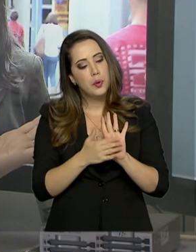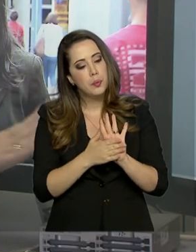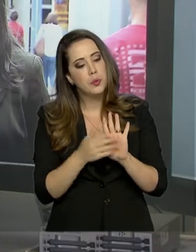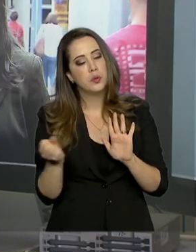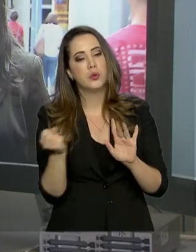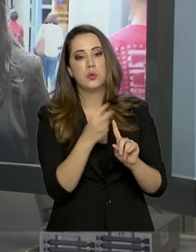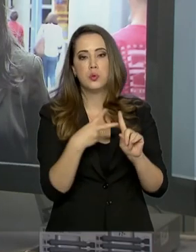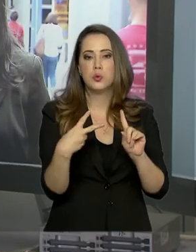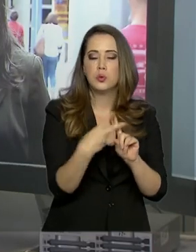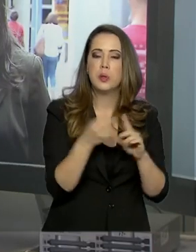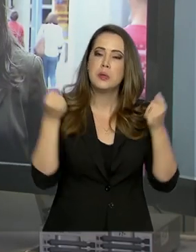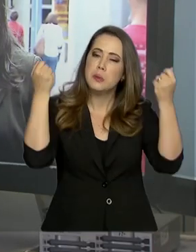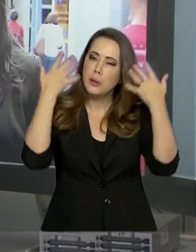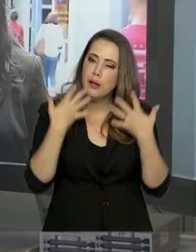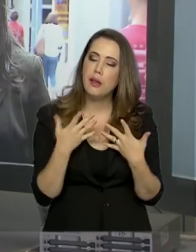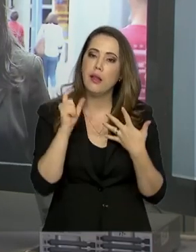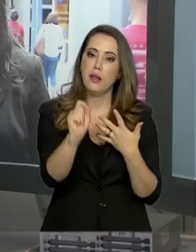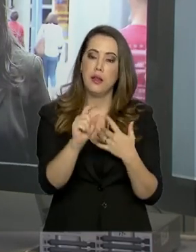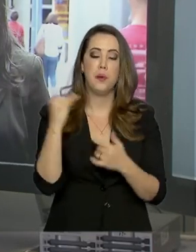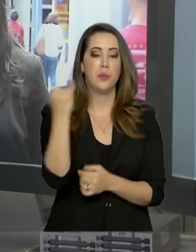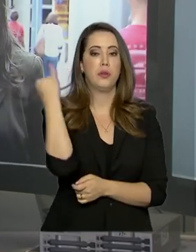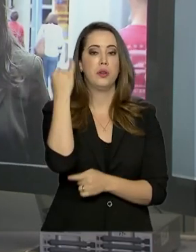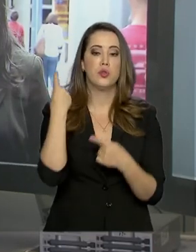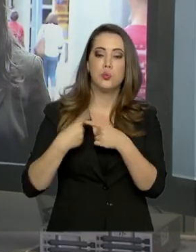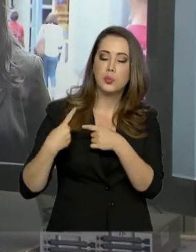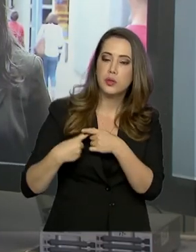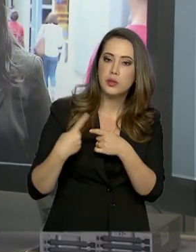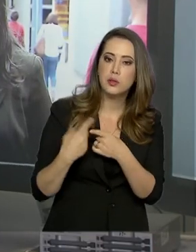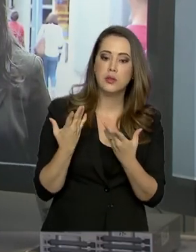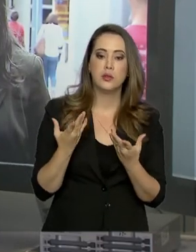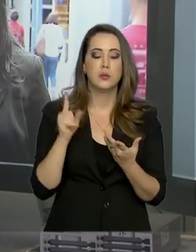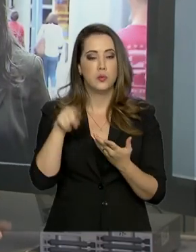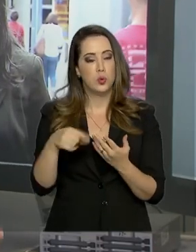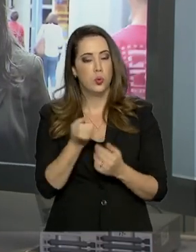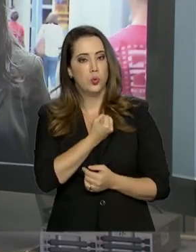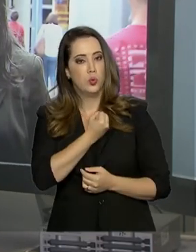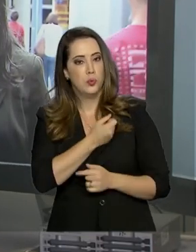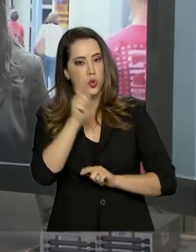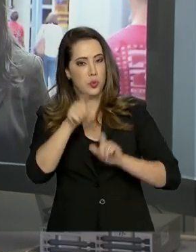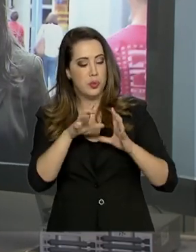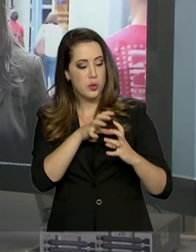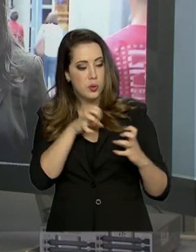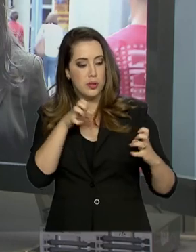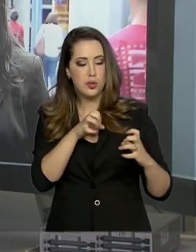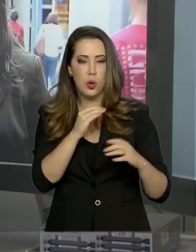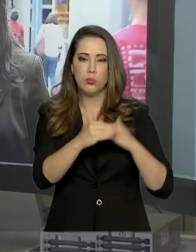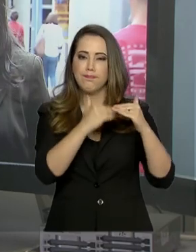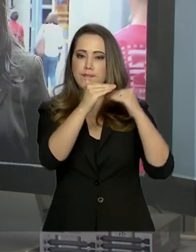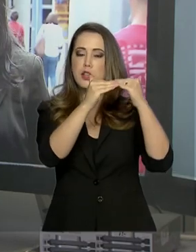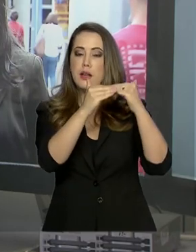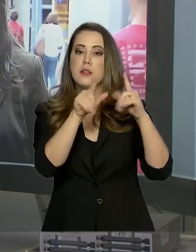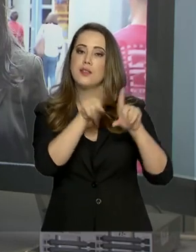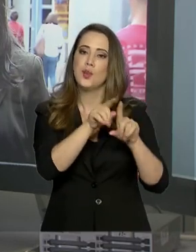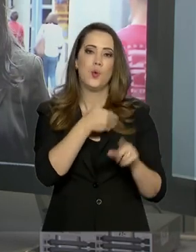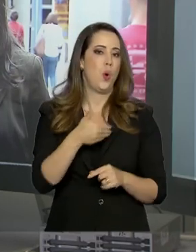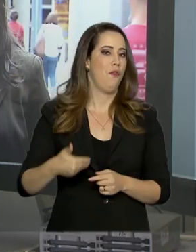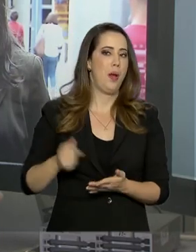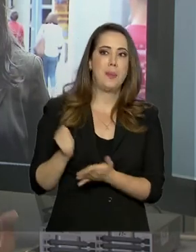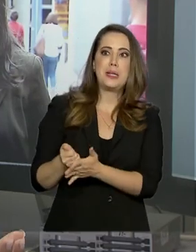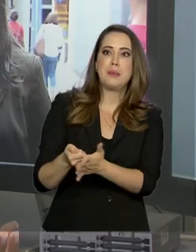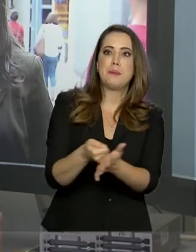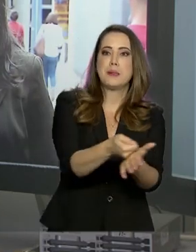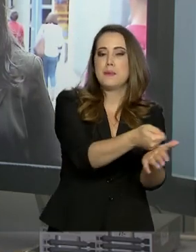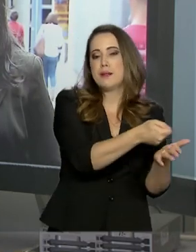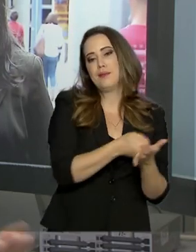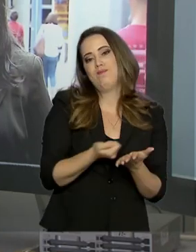Previdência. E expliquei que essa medida era importante exatamente porque o número de idosos deve aumentar e o Estado não conseguiria manter